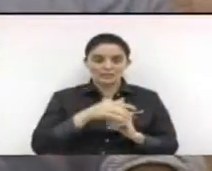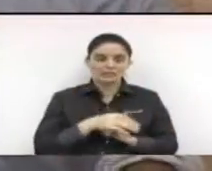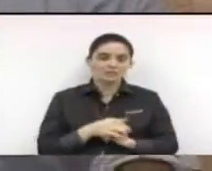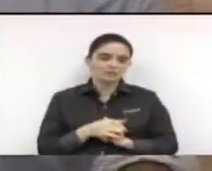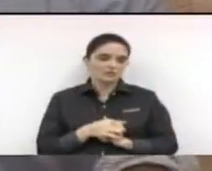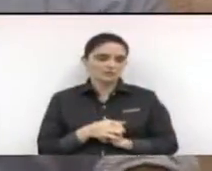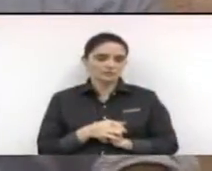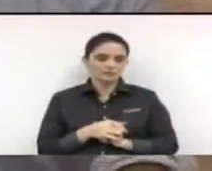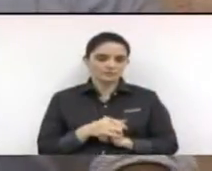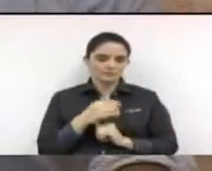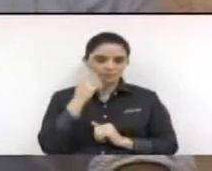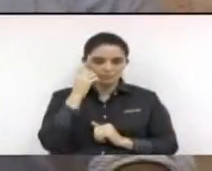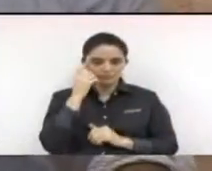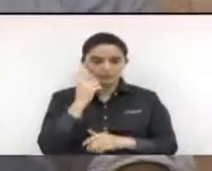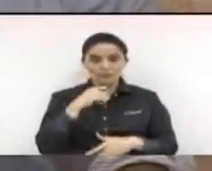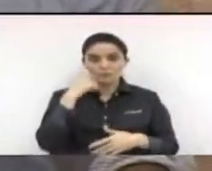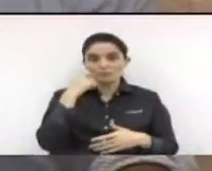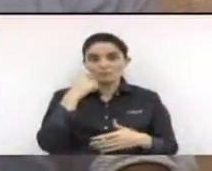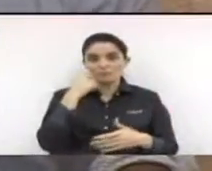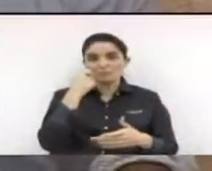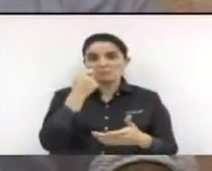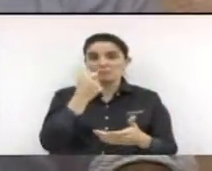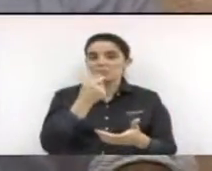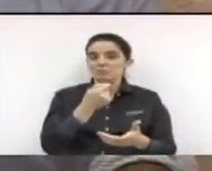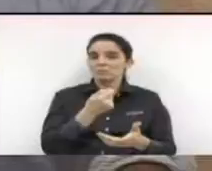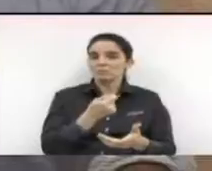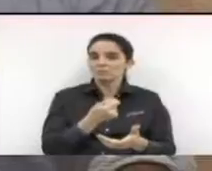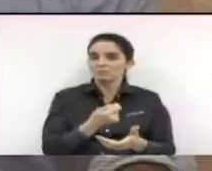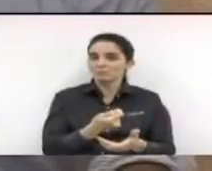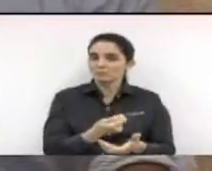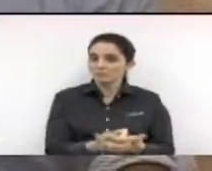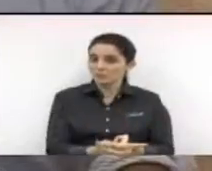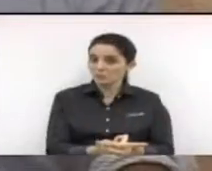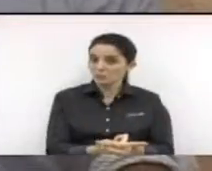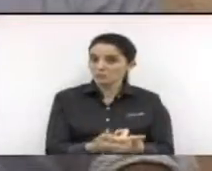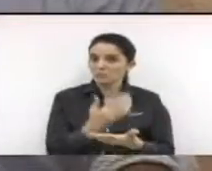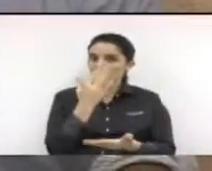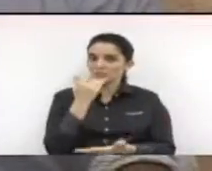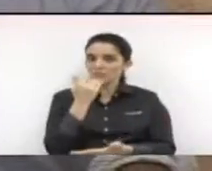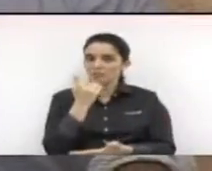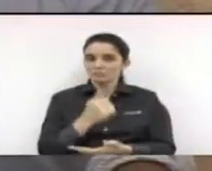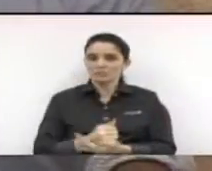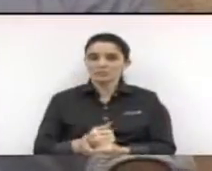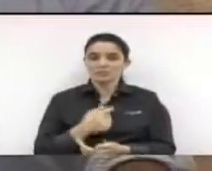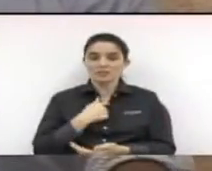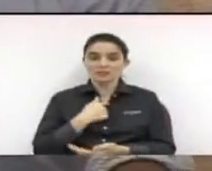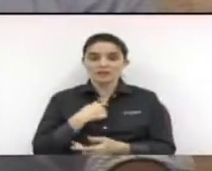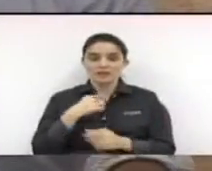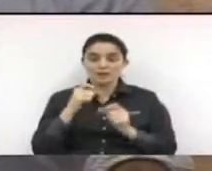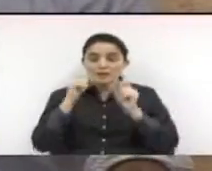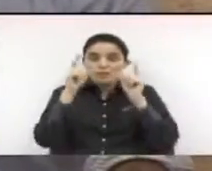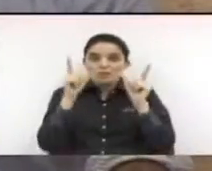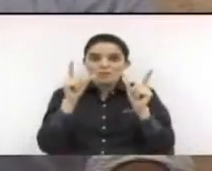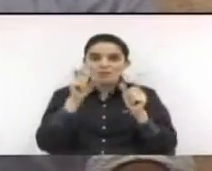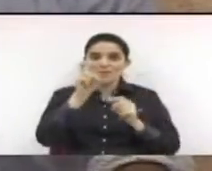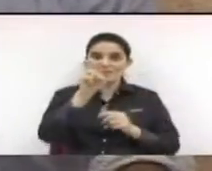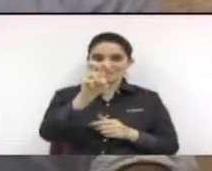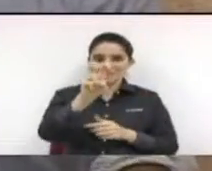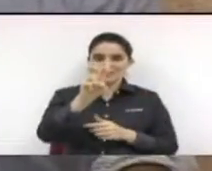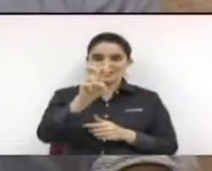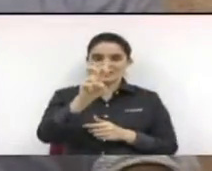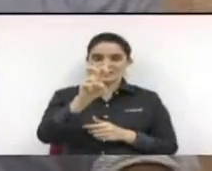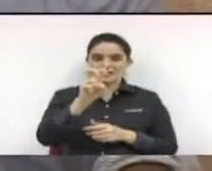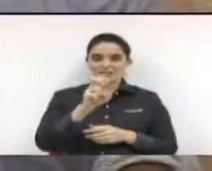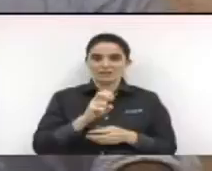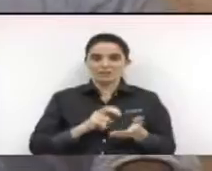Senai do Morro Azul até o Jardim Mercedes a pé. Acordava às 5 da manhã, porque eu queria me formar mecânico de